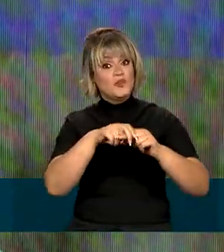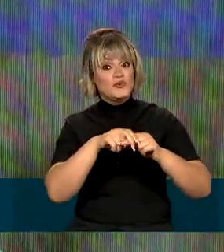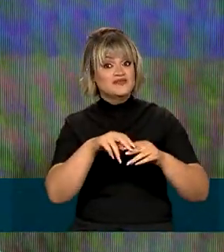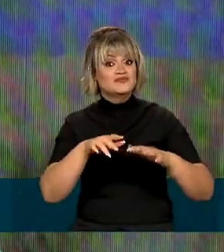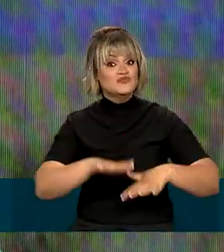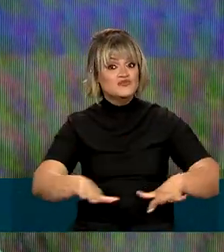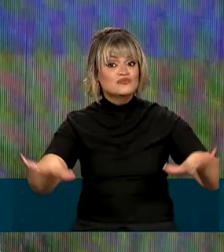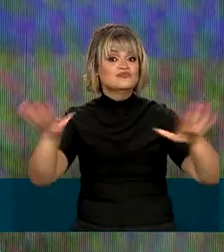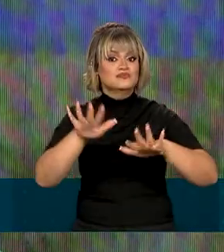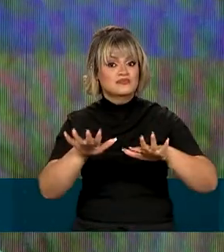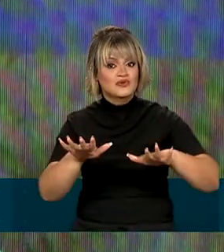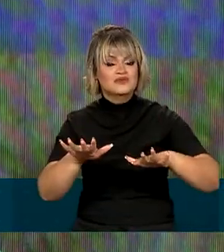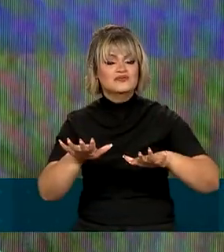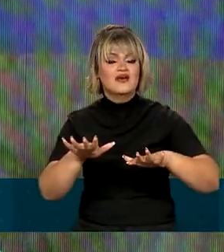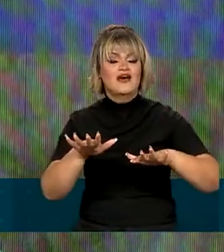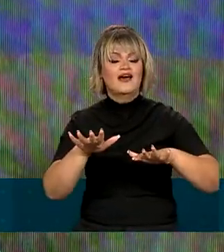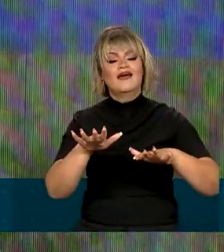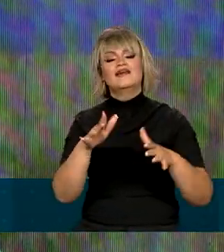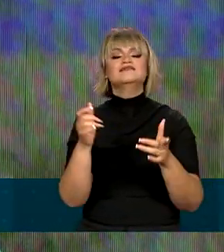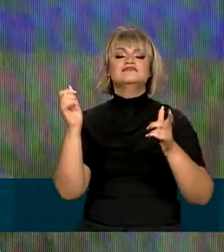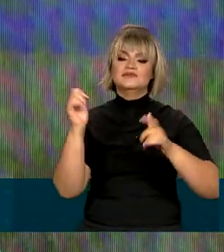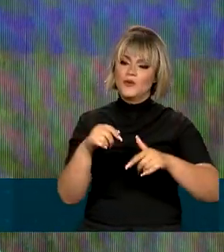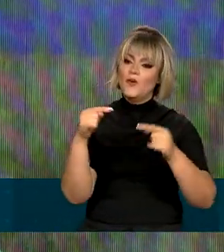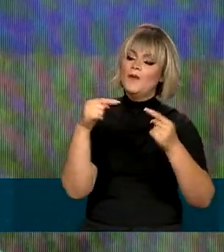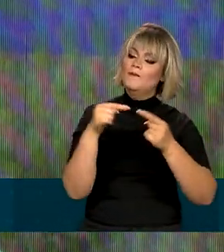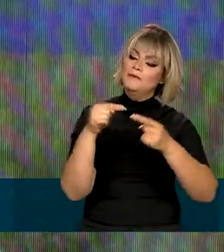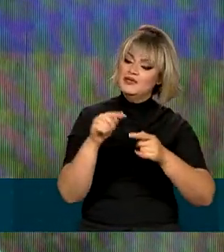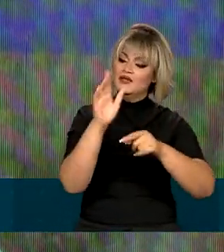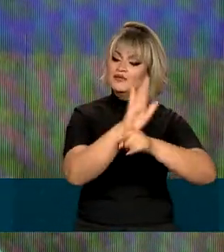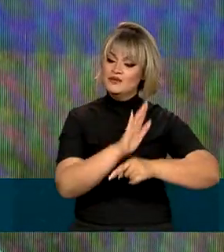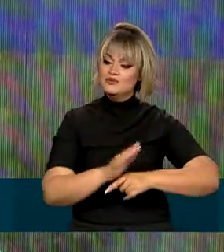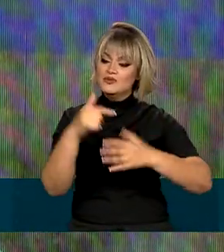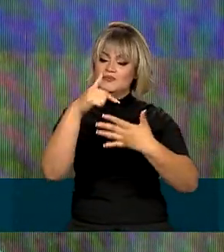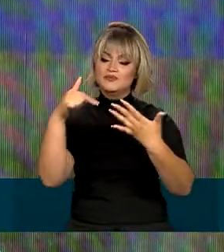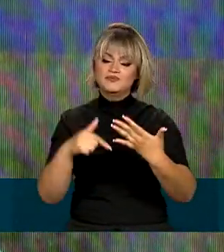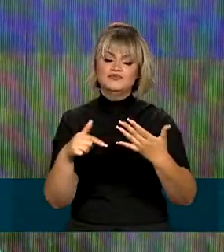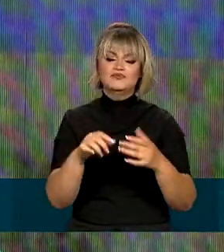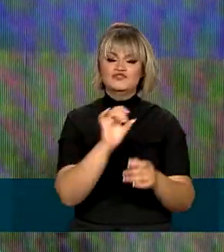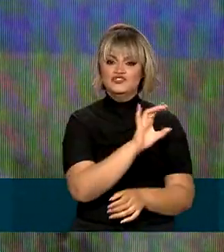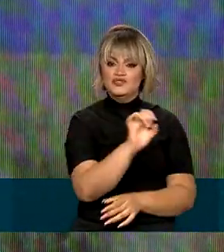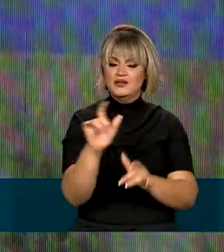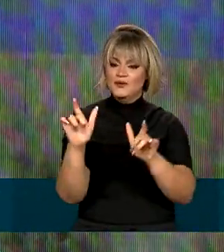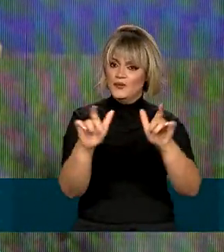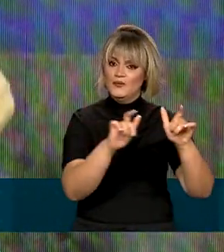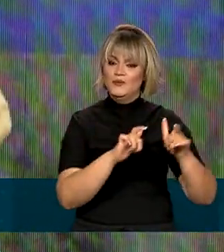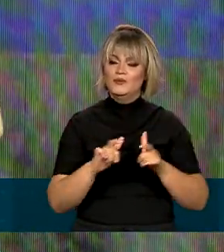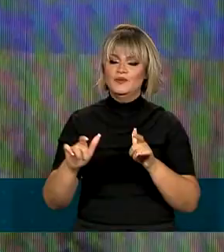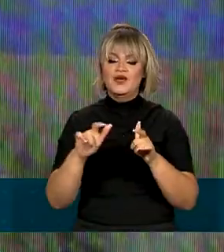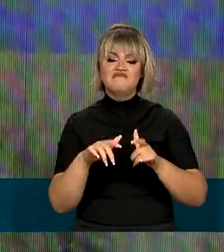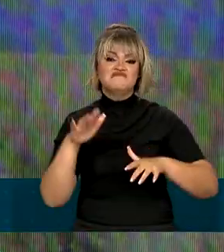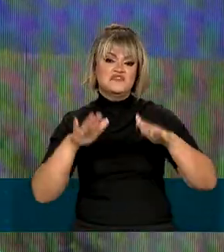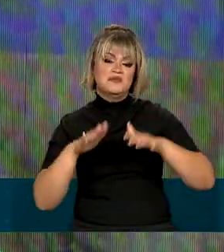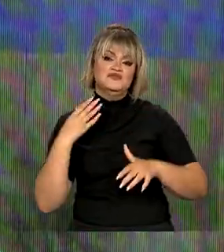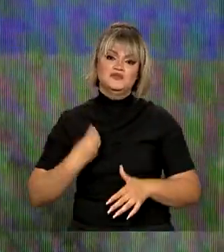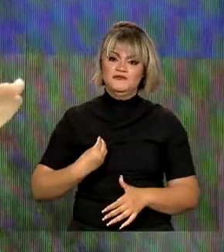tudo para atender as peculiaridades vocacionais de cada região onde ela pode atuar.